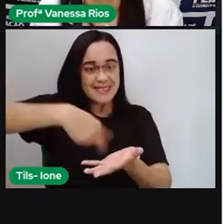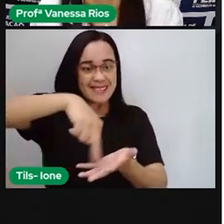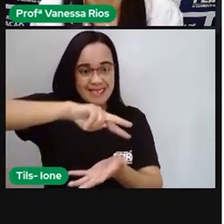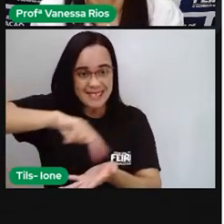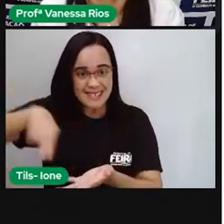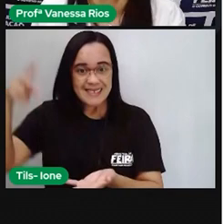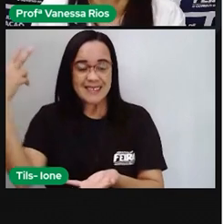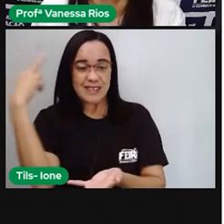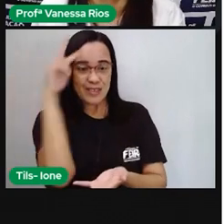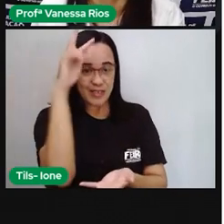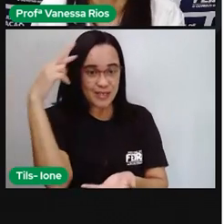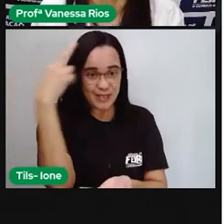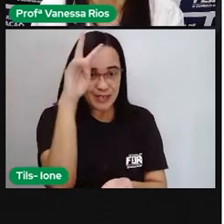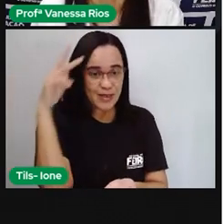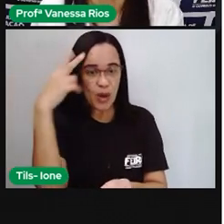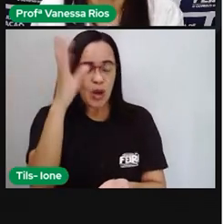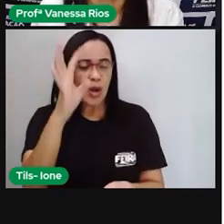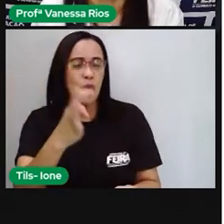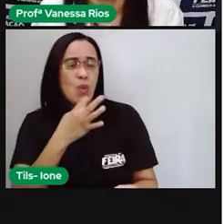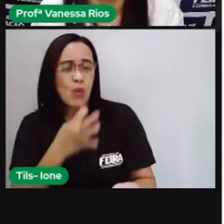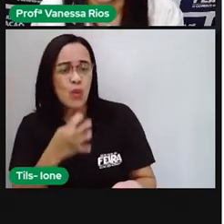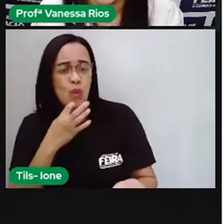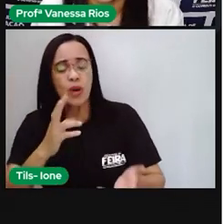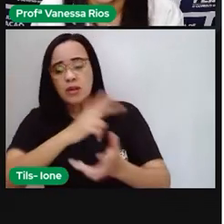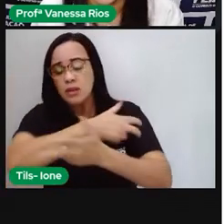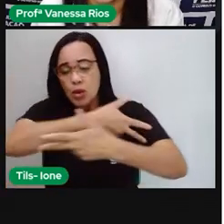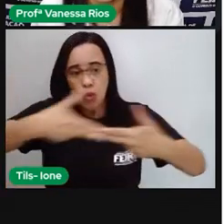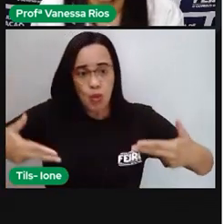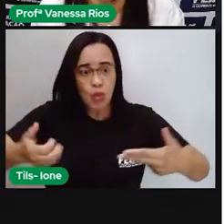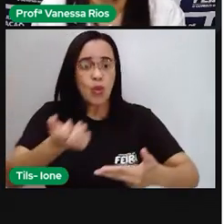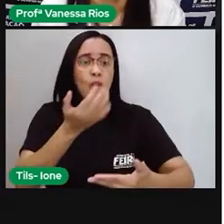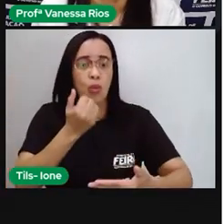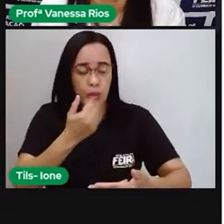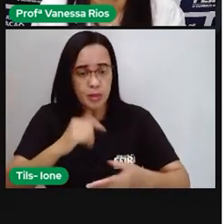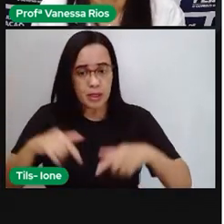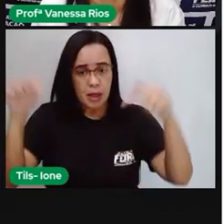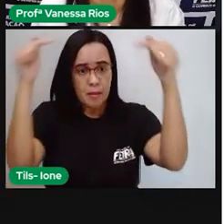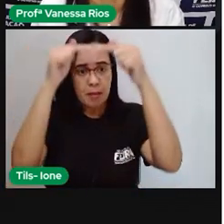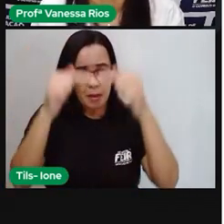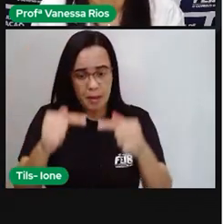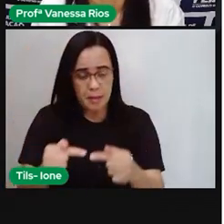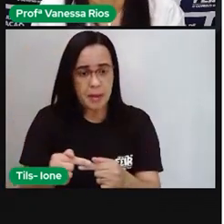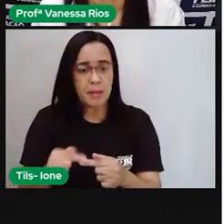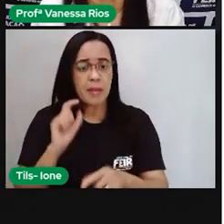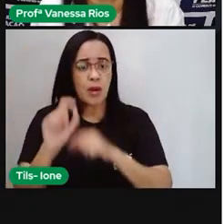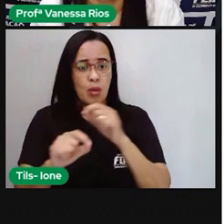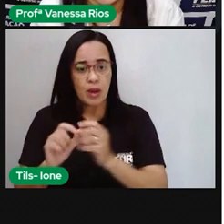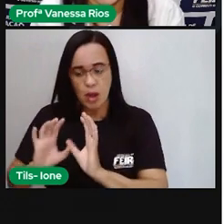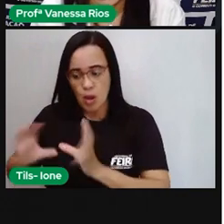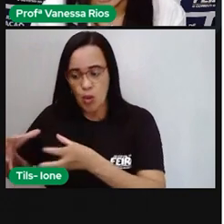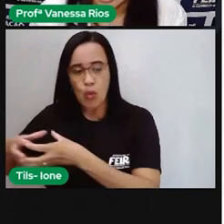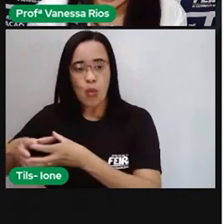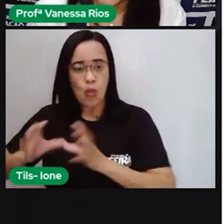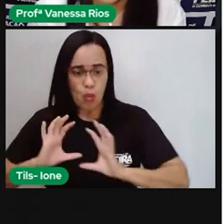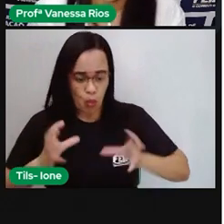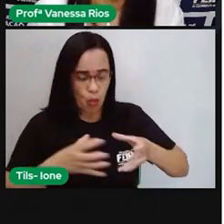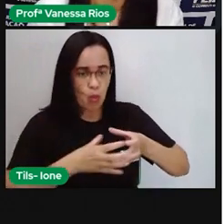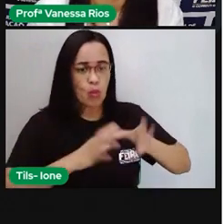histórias, comidas, que estão relacionadas aí a grupos étnicos diferentes.